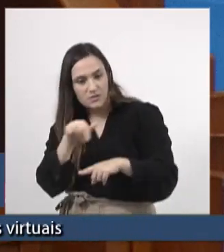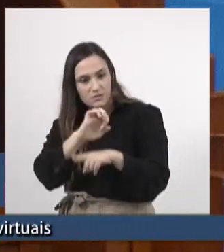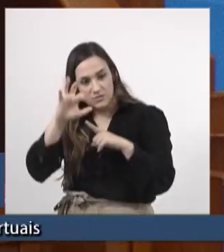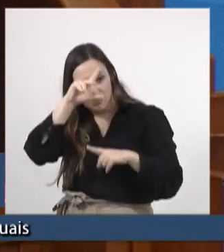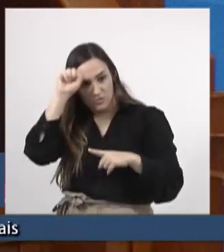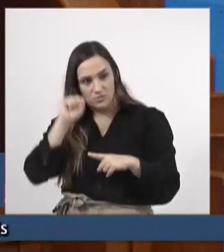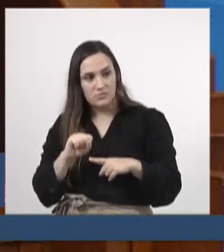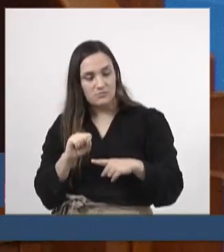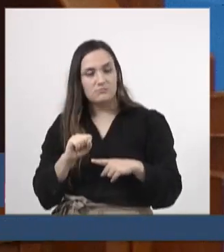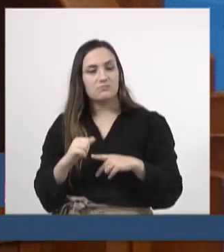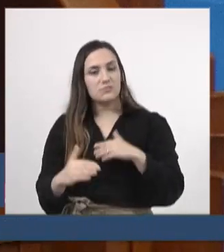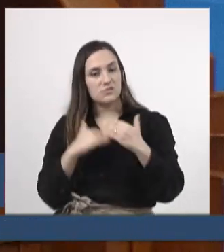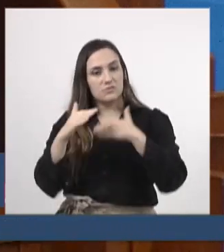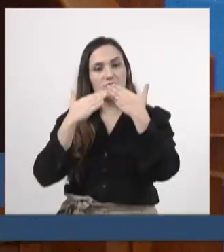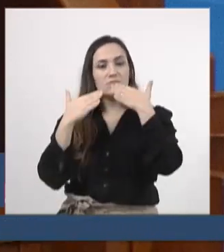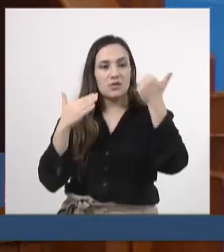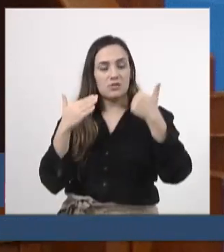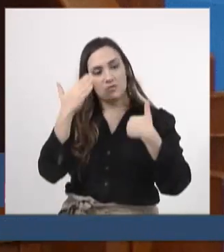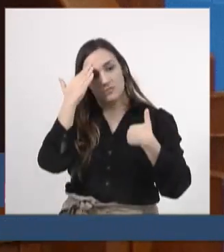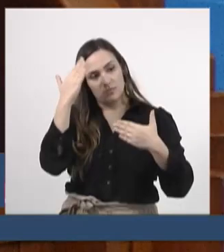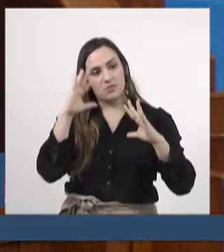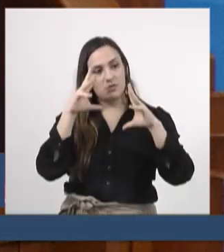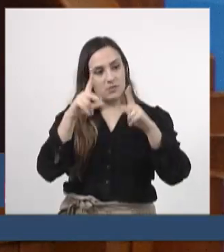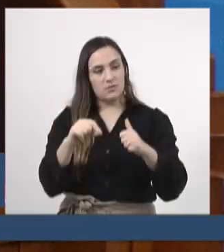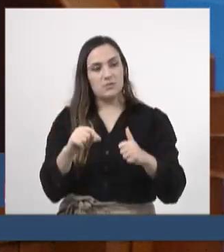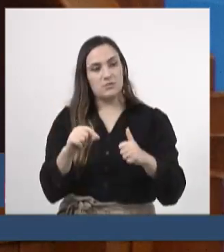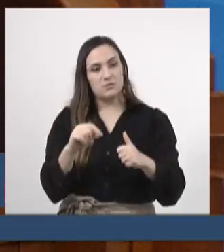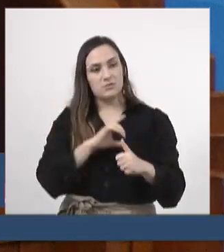a um desenvolvimento muito maior. Muito obrigado a todos. Fiquem com Deus.